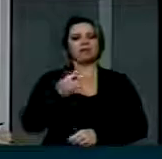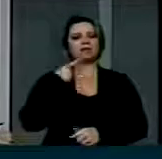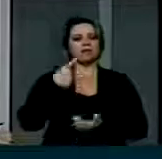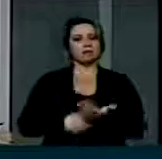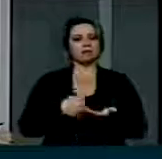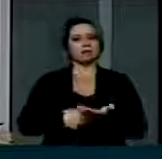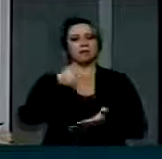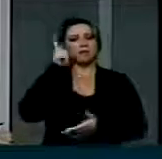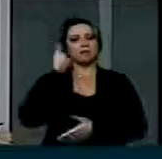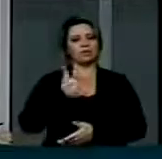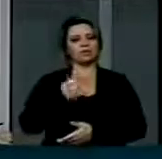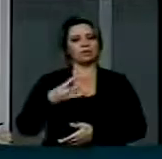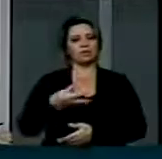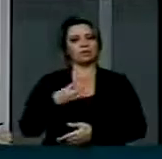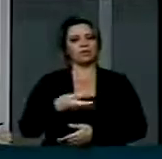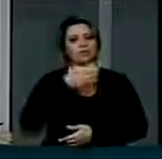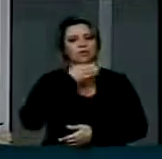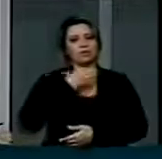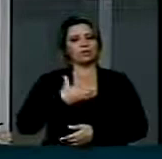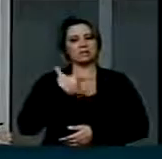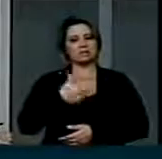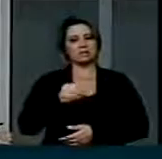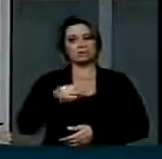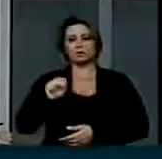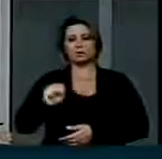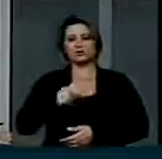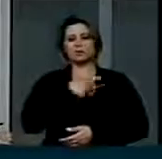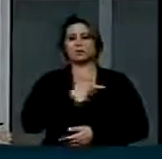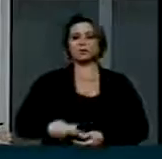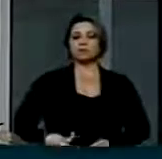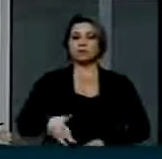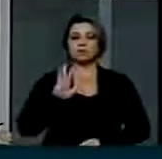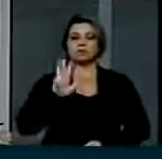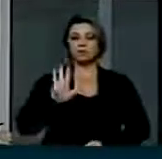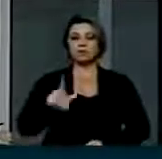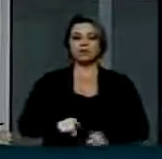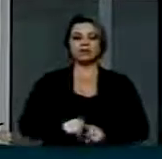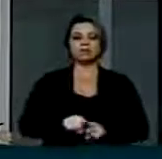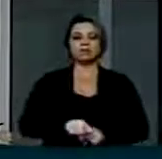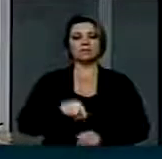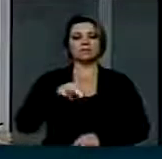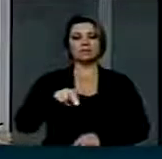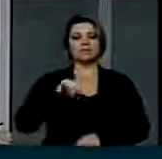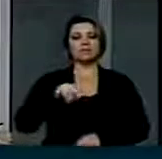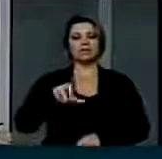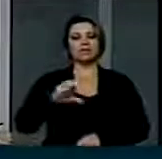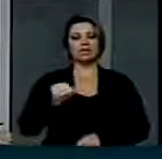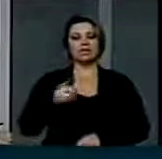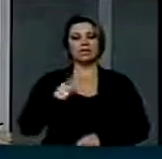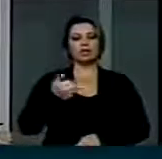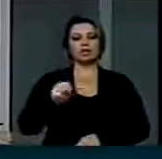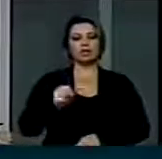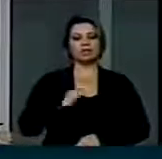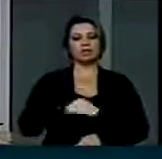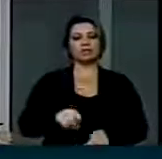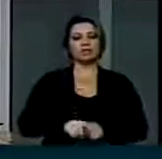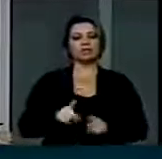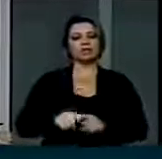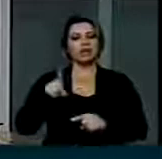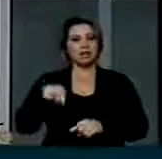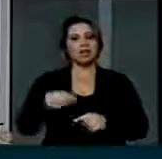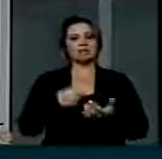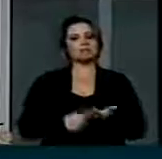em 23 de dezembro de 2008 pelos presidentes Lula e Nicolas Sarkozy. É resultado de uma